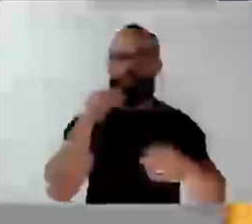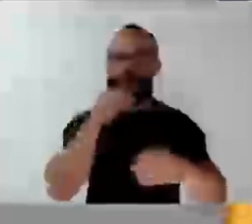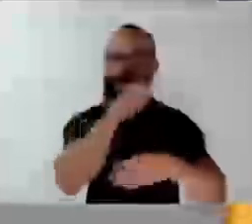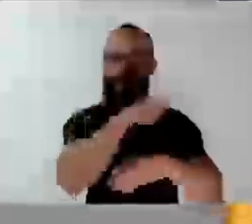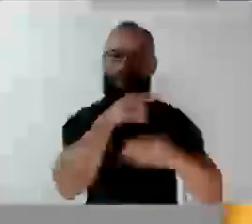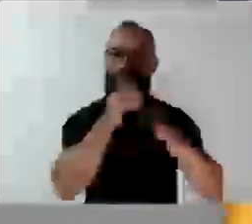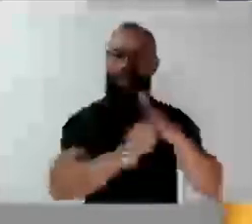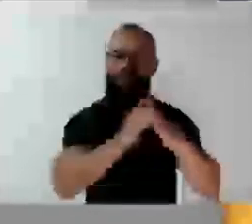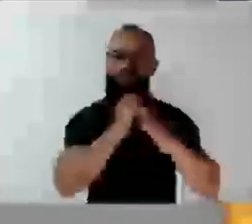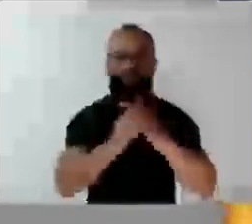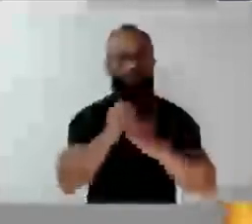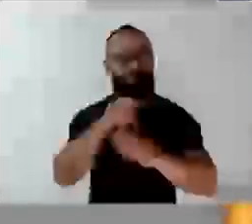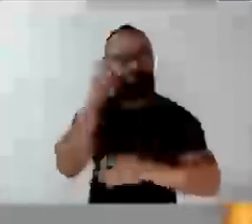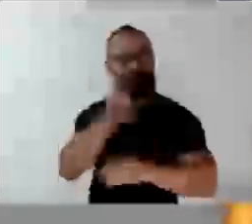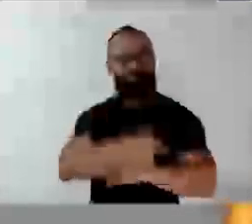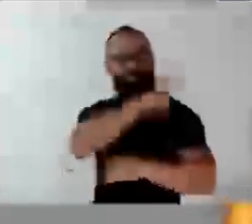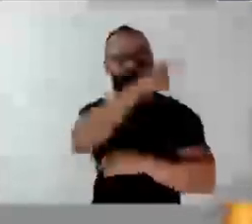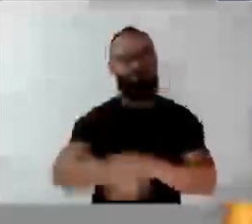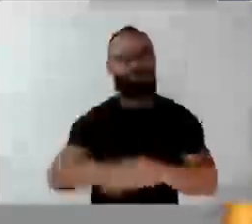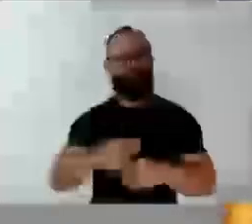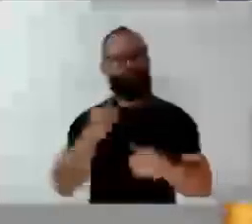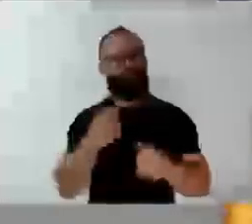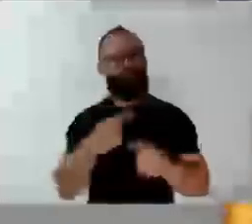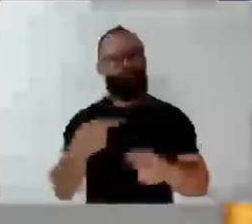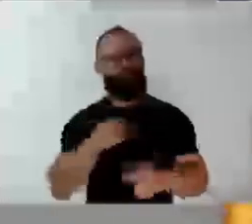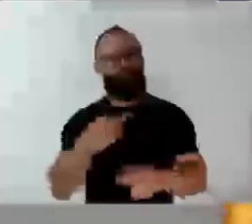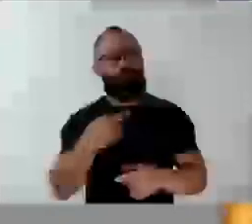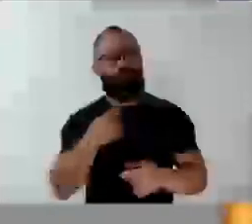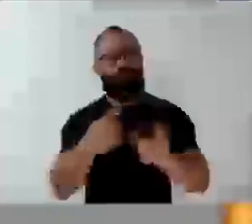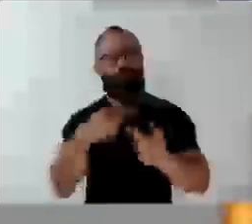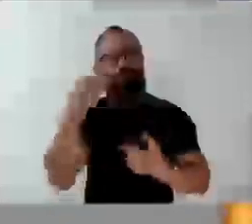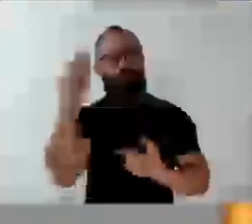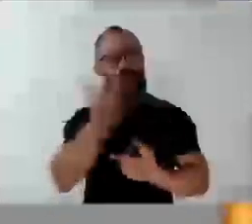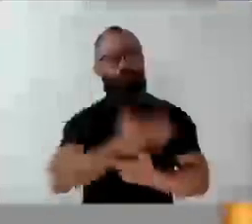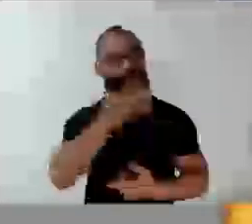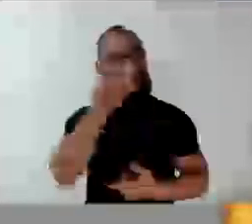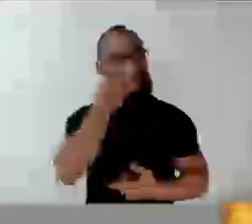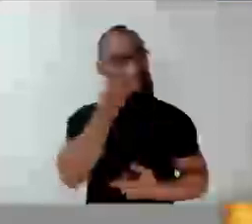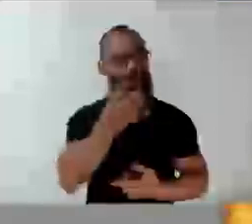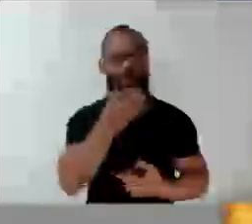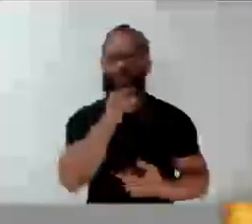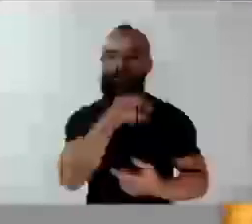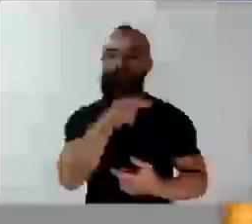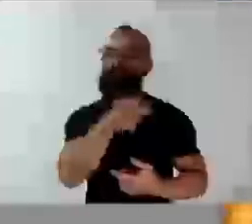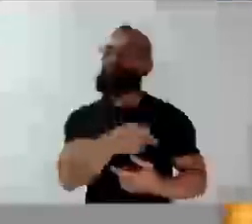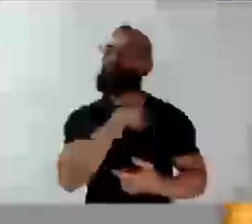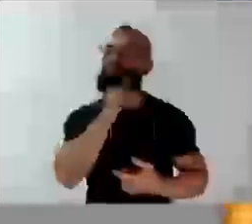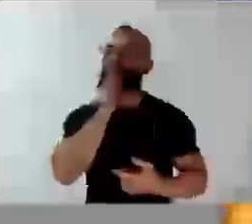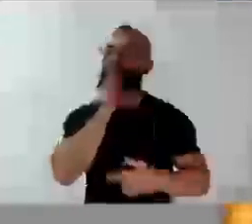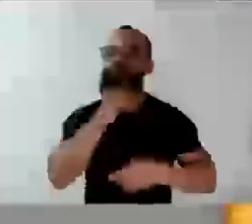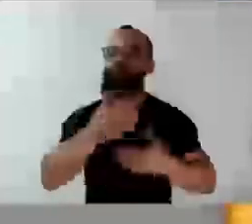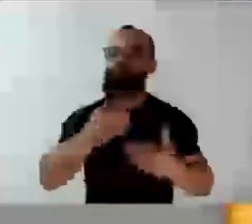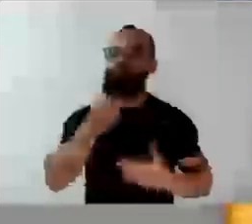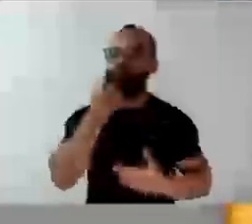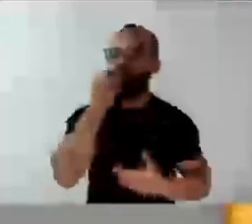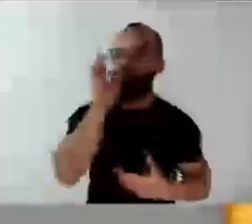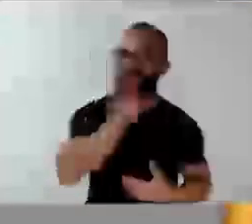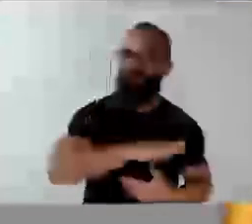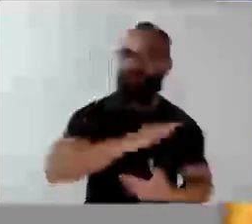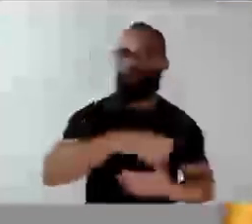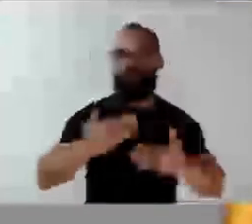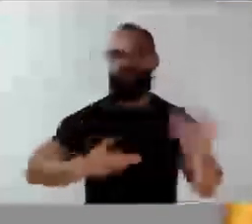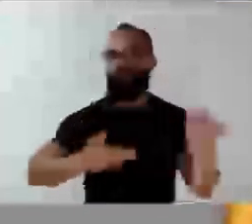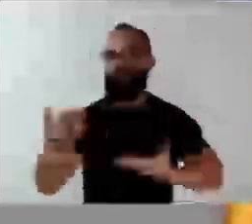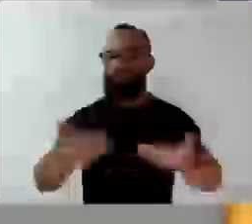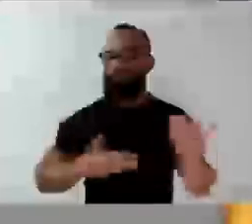do certame, porque, de fato, ficou comprovado a má prestação de serviço pela empresa e não pela Prefeitura. Isso é